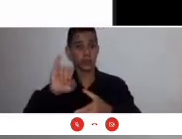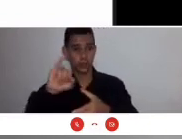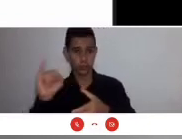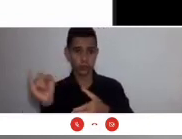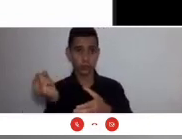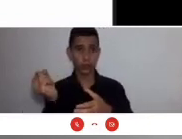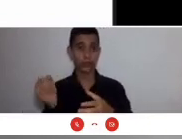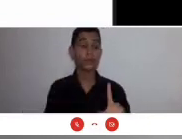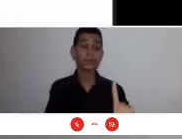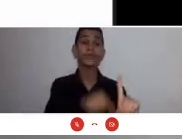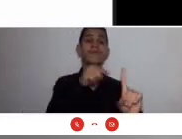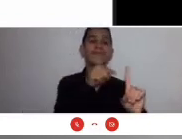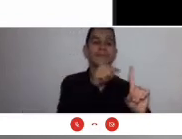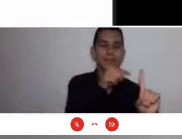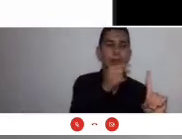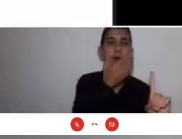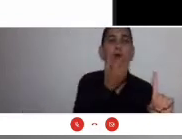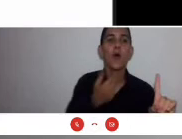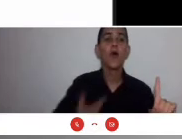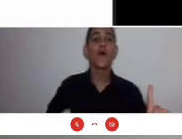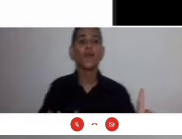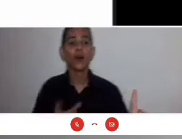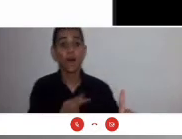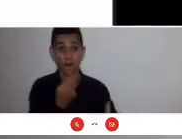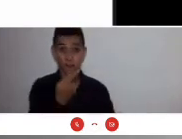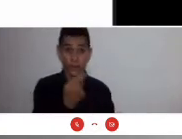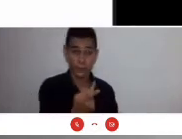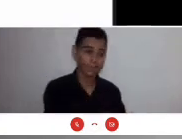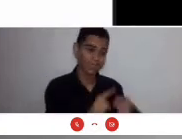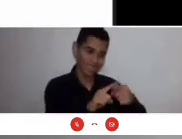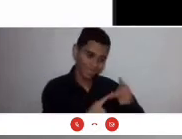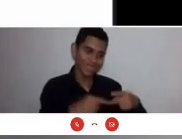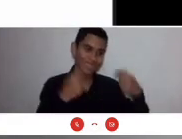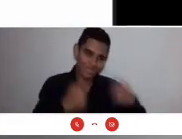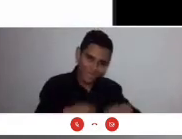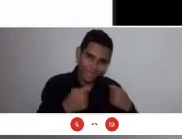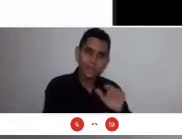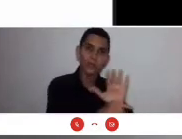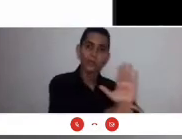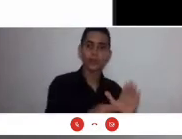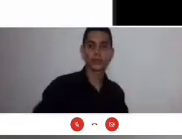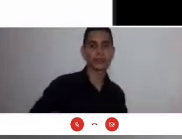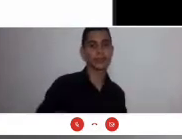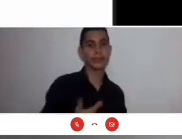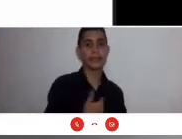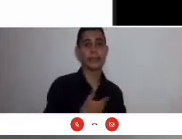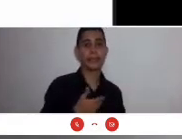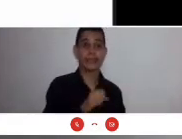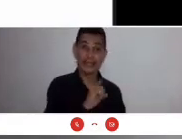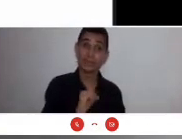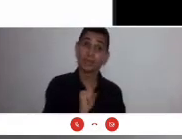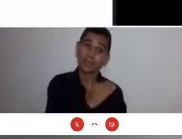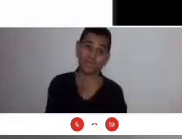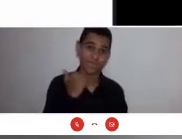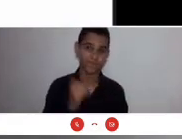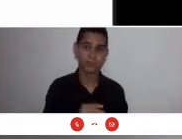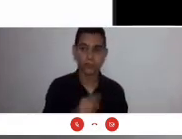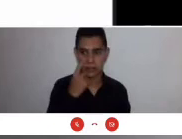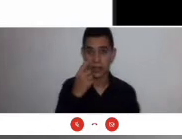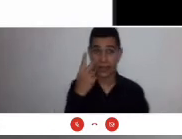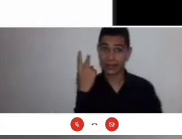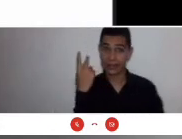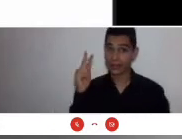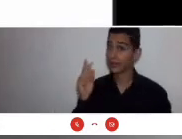caso, o cirurgião propôs a cirurgia em dois tempos, porque em um tempo só ia ser extremamente arriscado. Aqui está o raio-x dela,